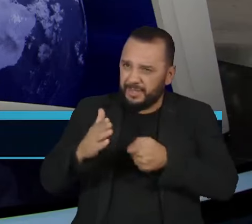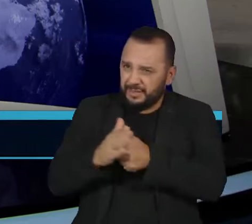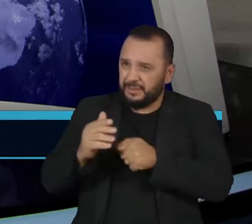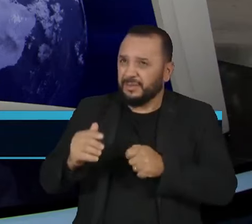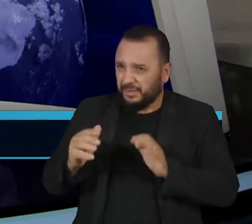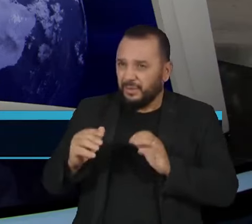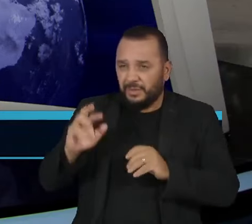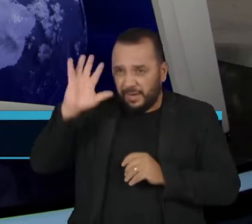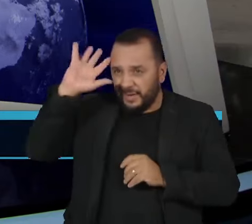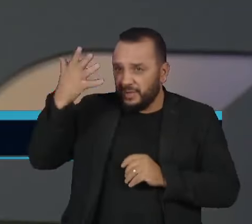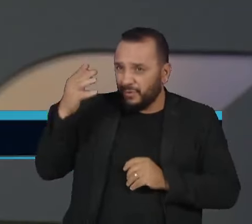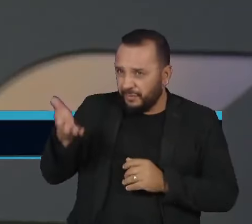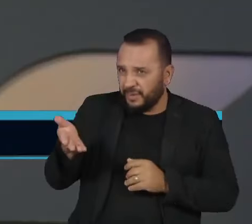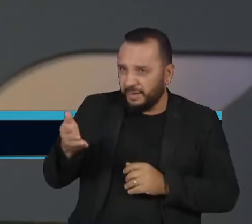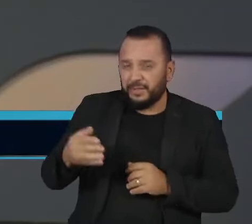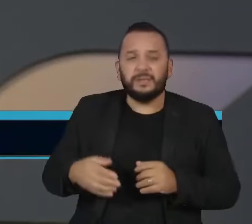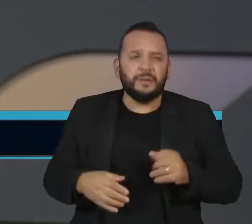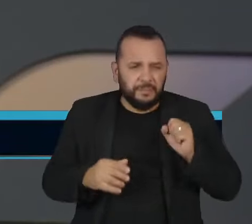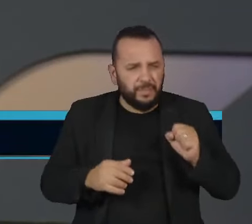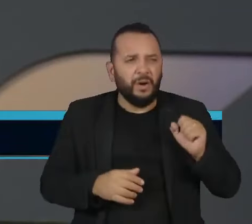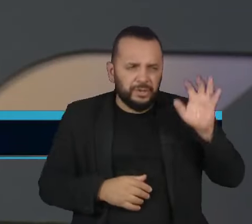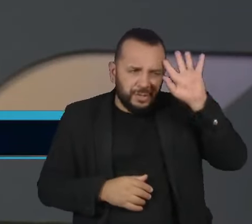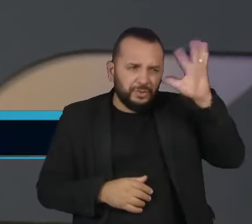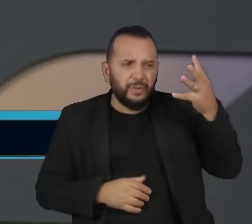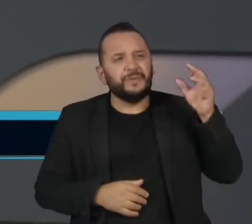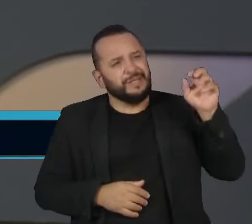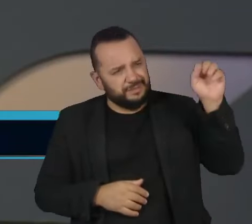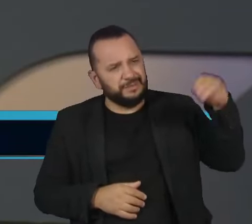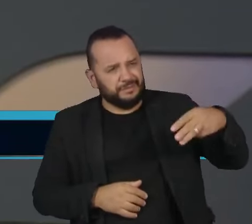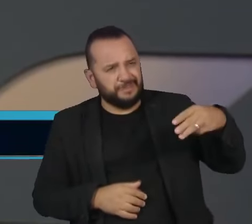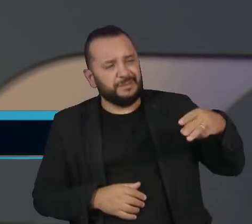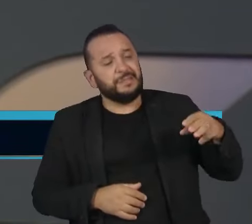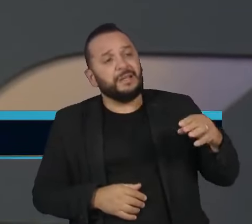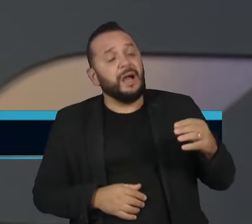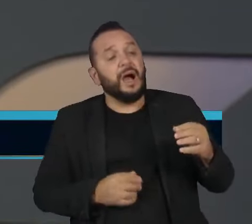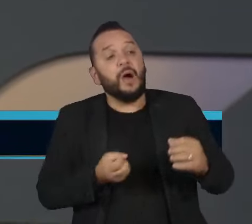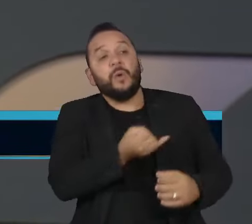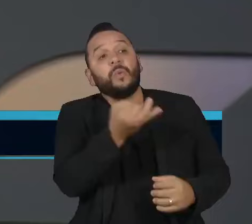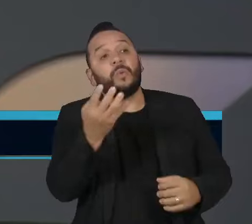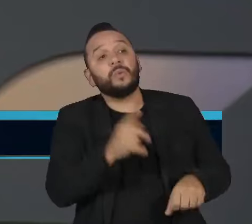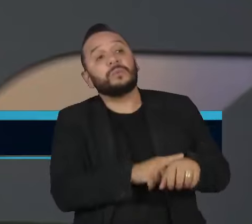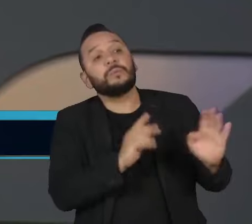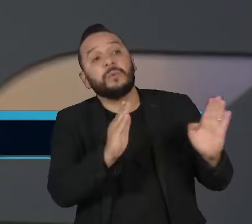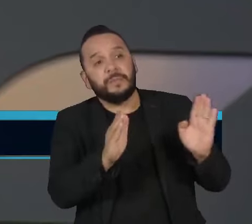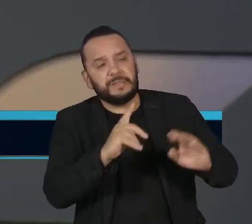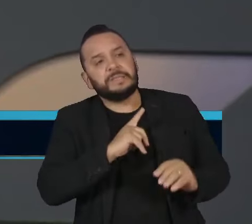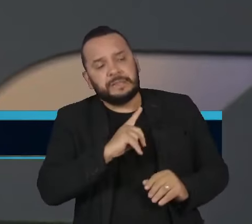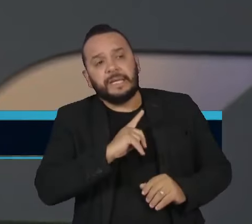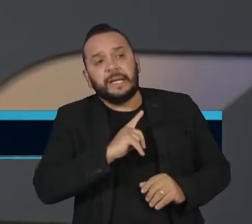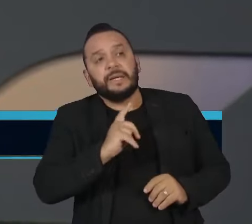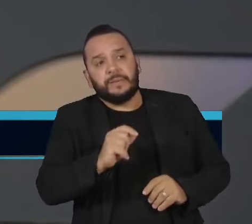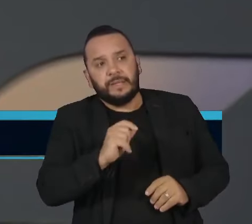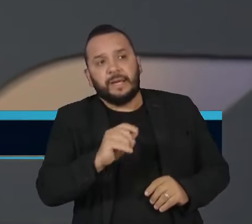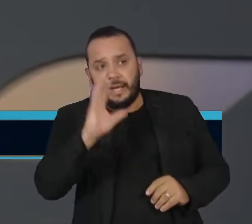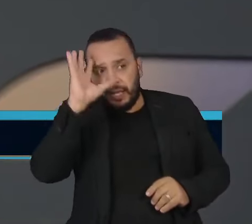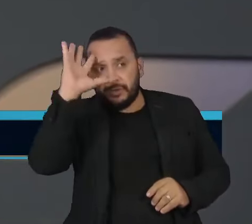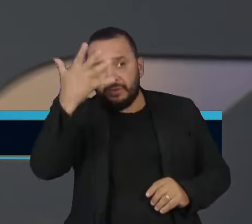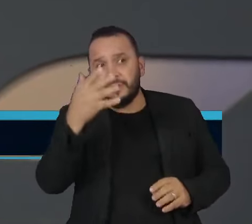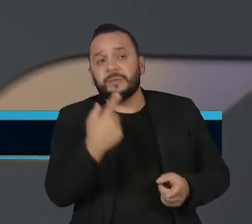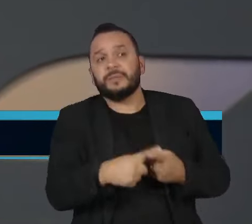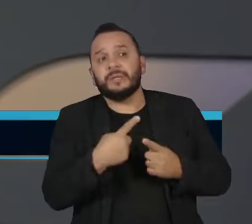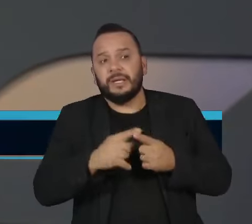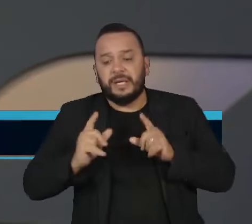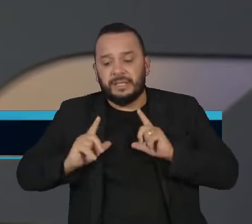Pode surtir? Pode, pode surtir. Ela já tem surtido aí em alguns momentos para que Israel tenha um